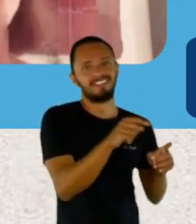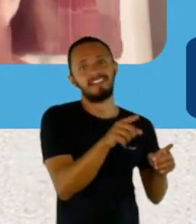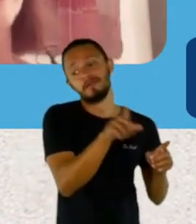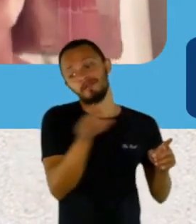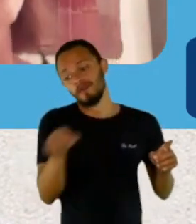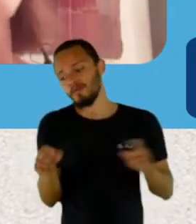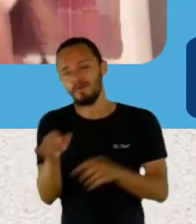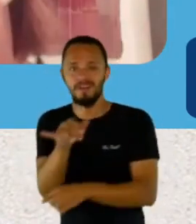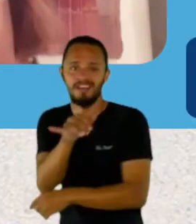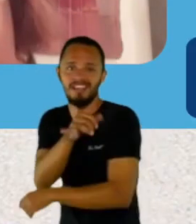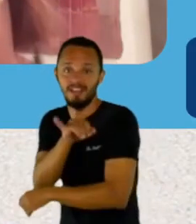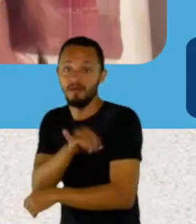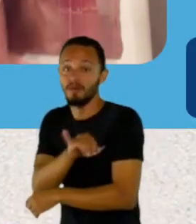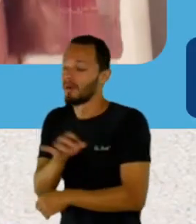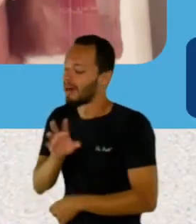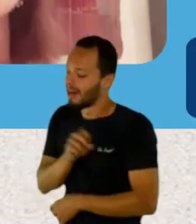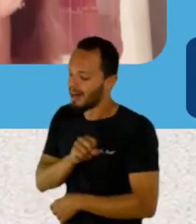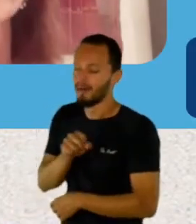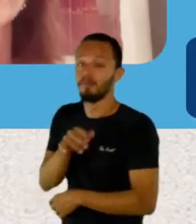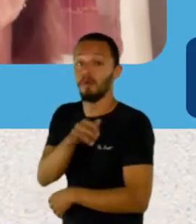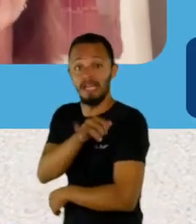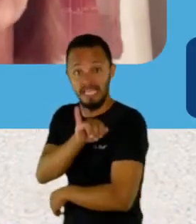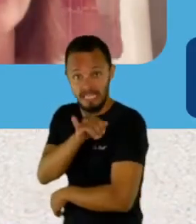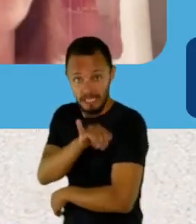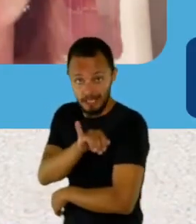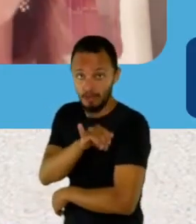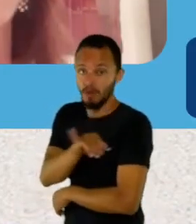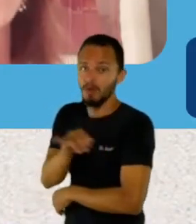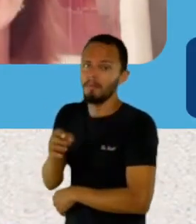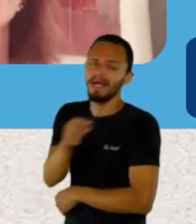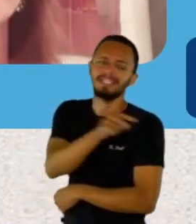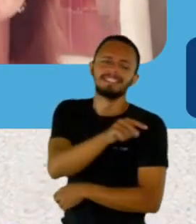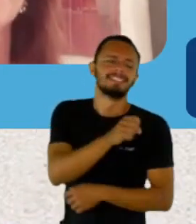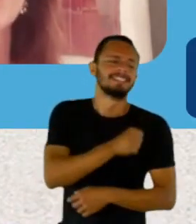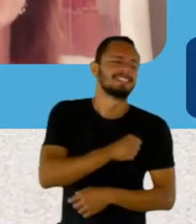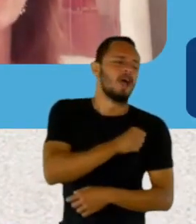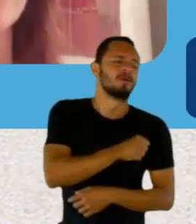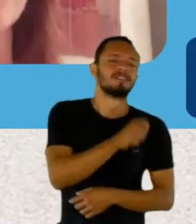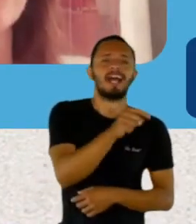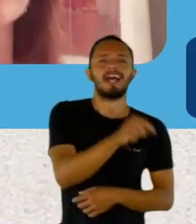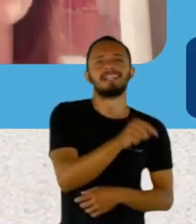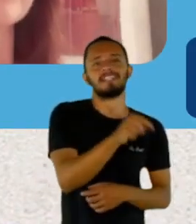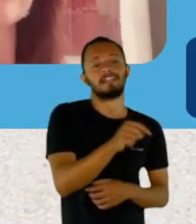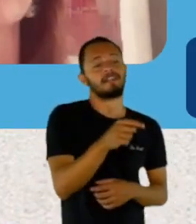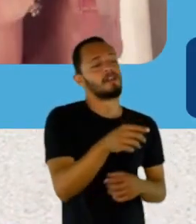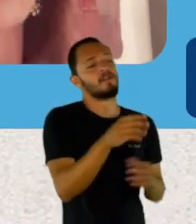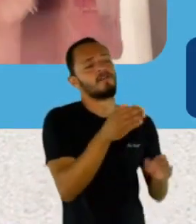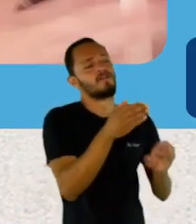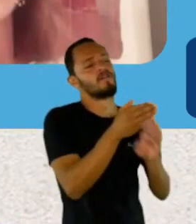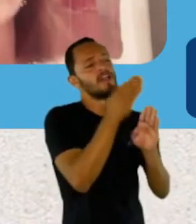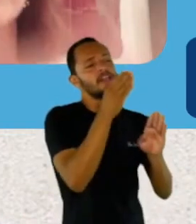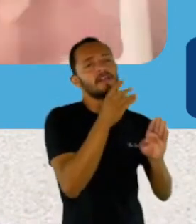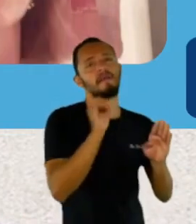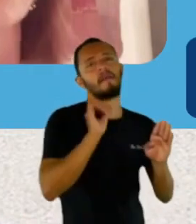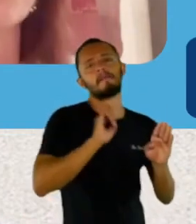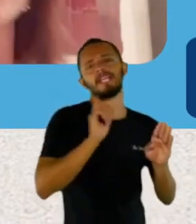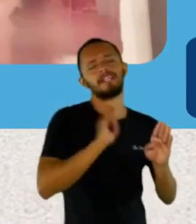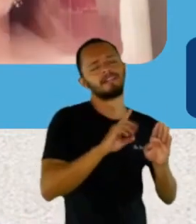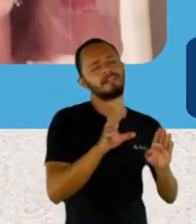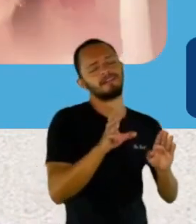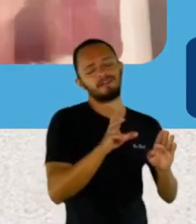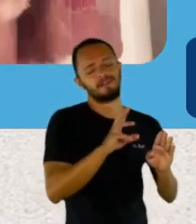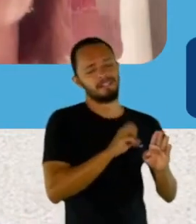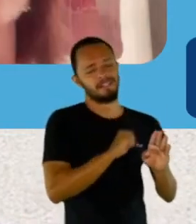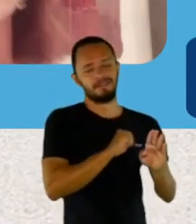Mas eu amo o Rio de Janeiro, mas eu morro saudade da minha terra. Quando eu vou aí, eu me esbaldo. Eu faço todos